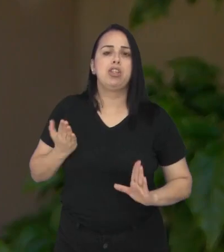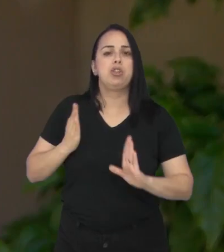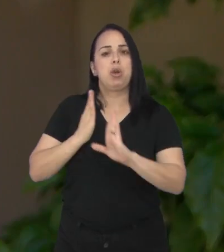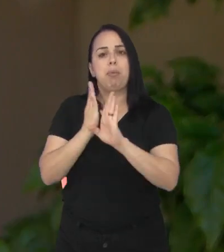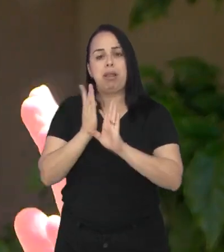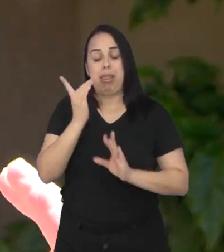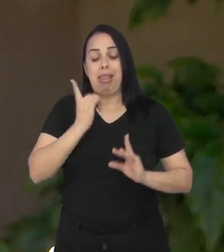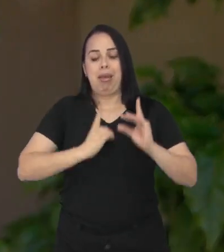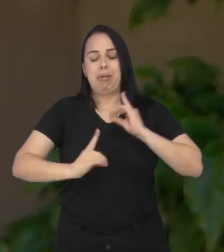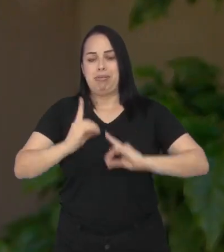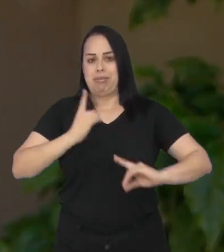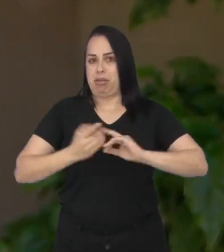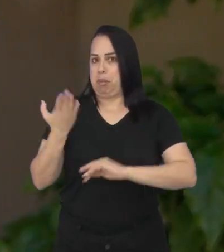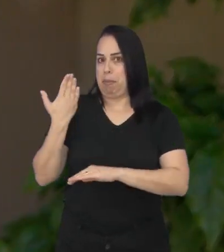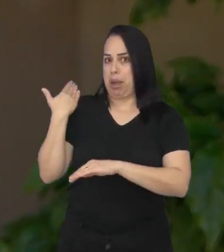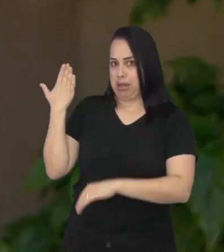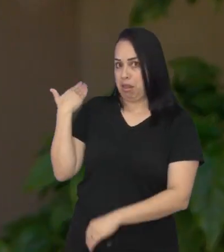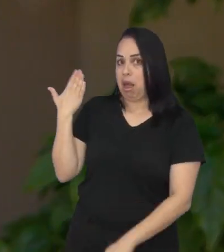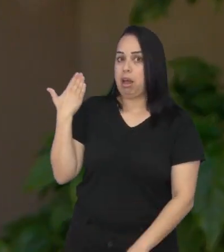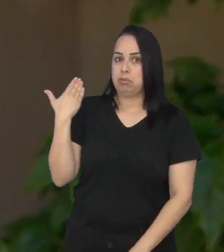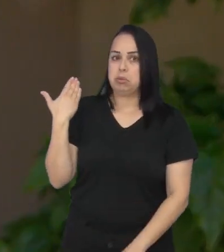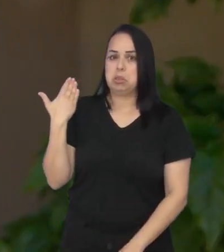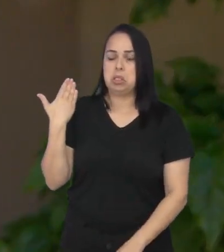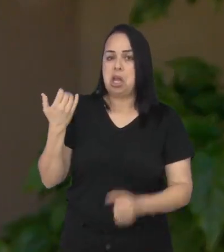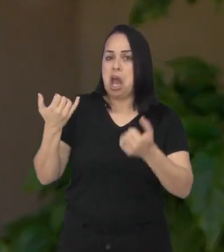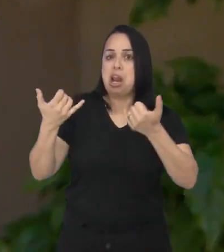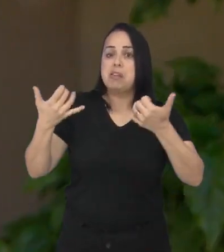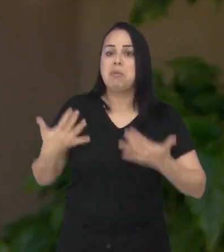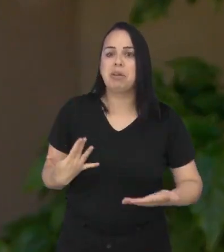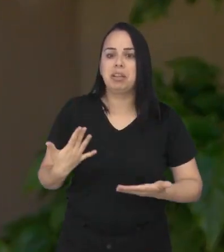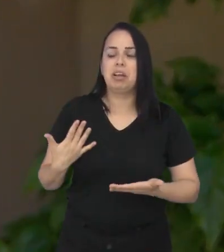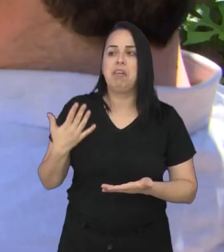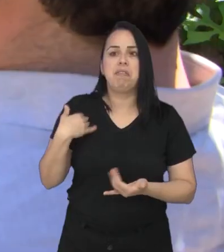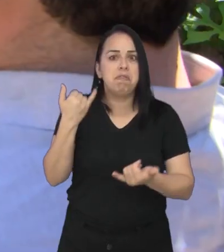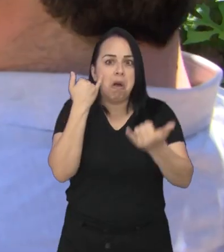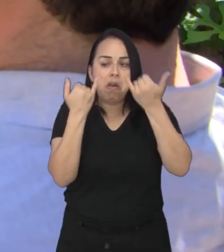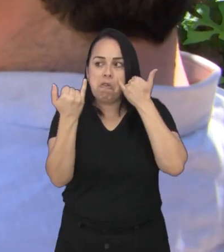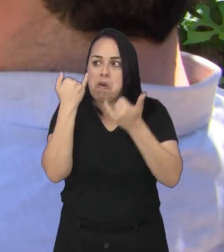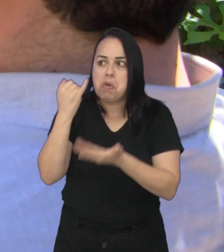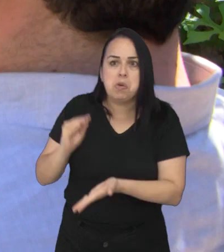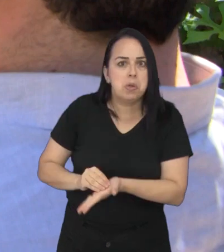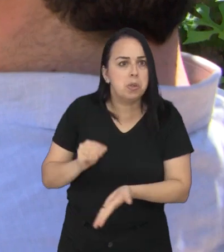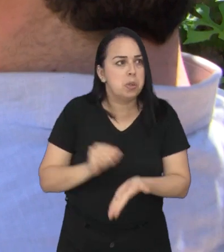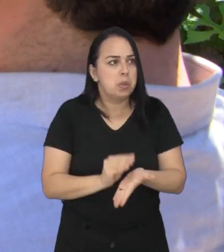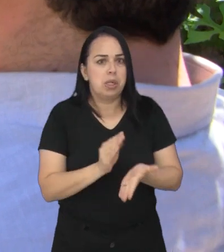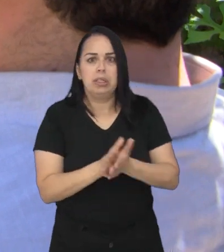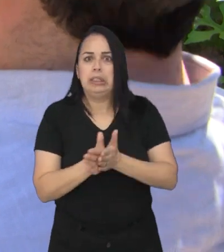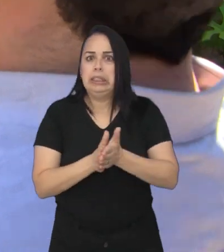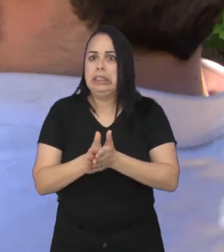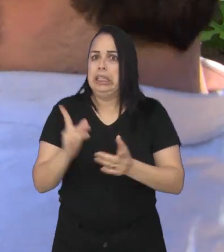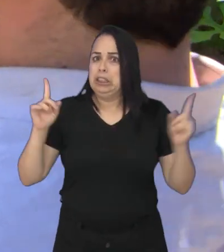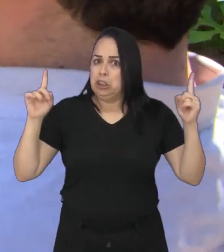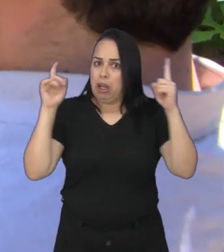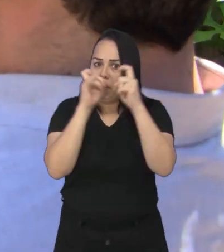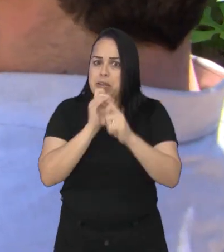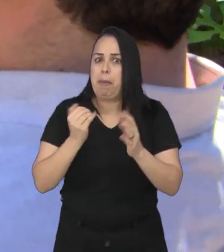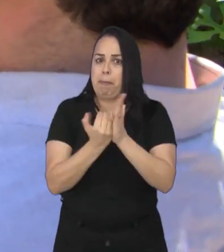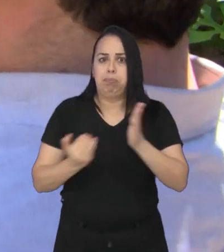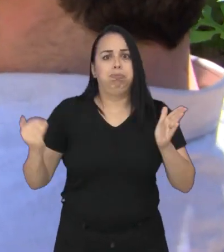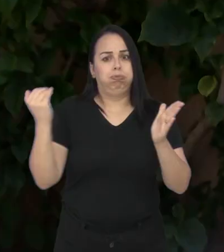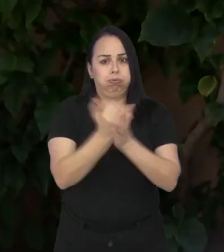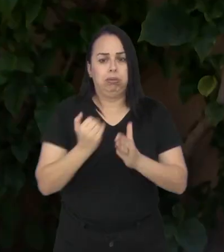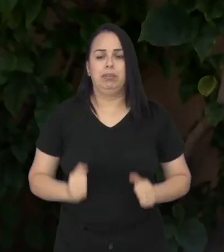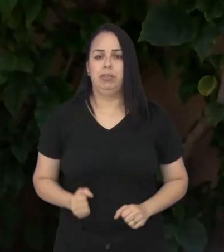Ela foi diagnosticada com depressão há alguns anos e conta que, no passado, a falta de informação deixava tudo ainda mais